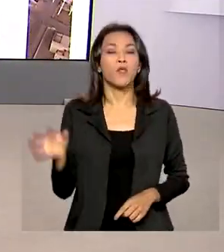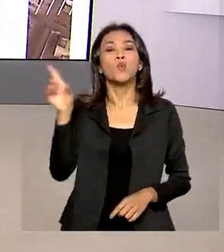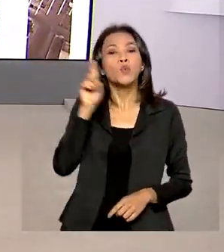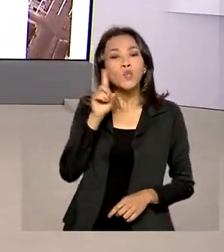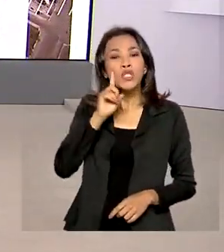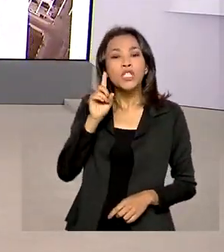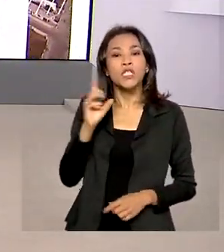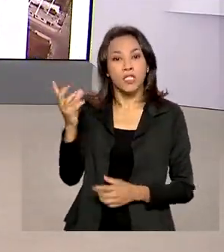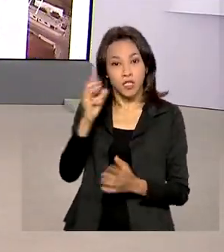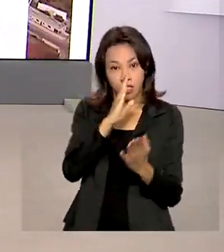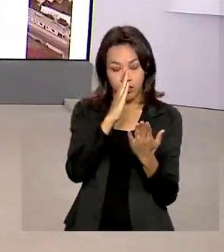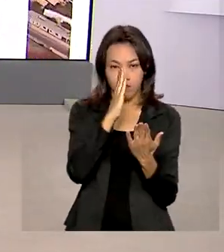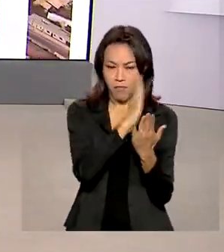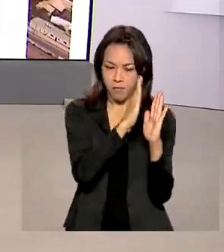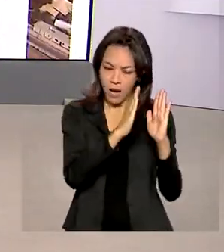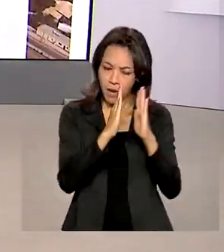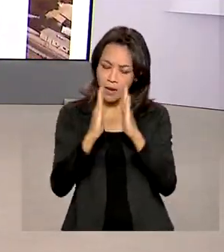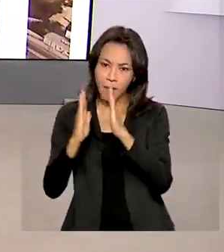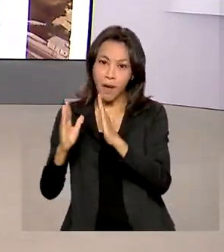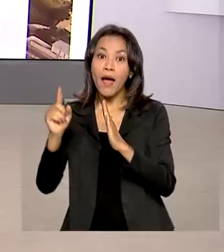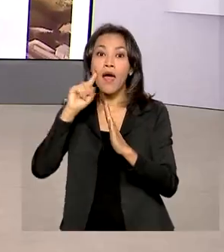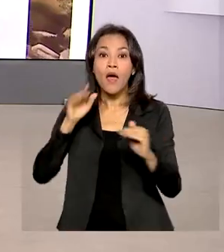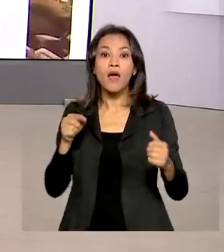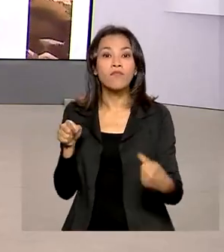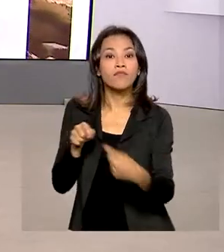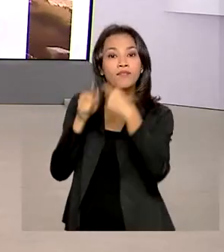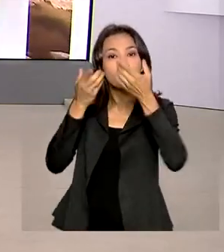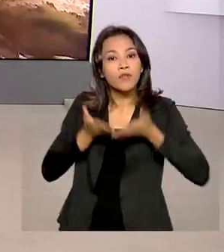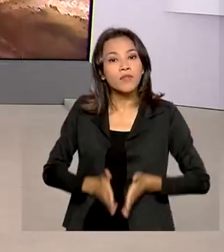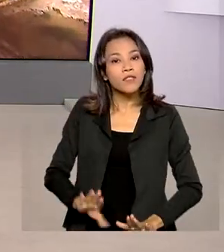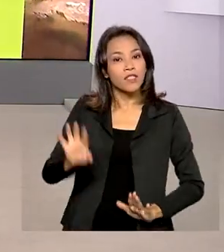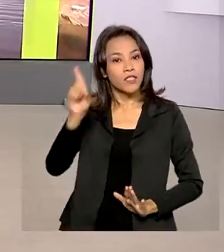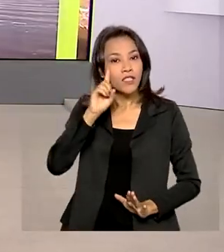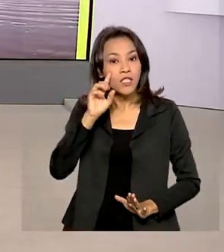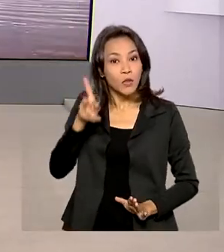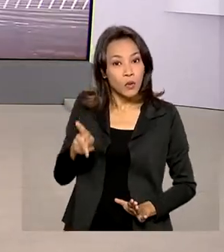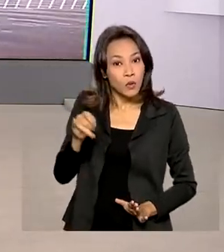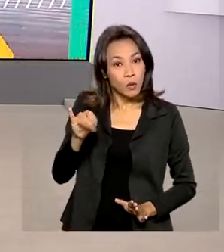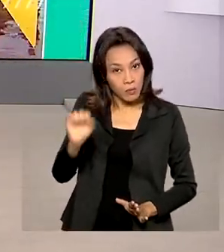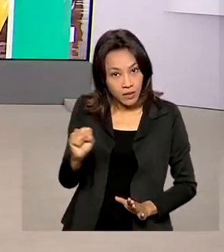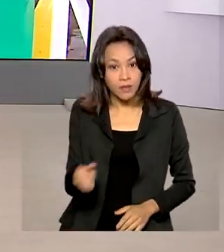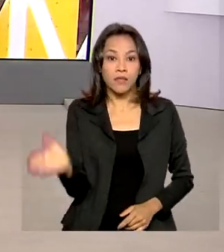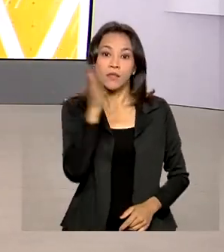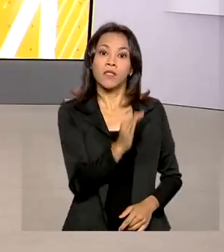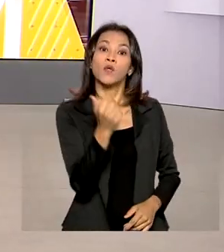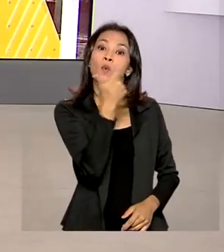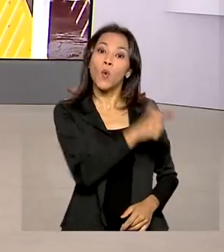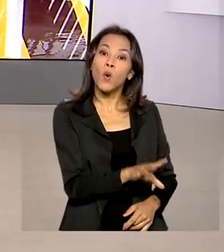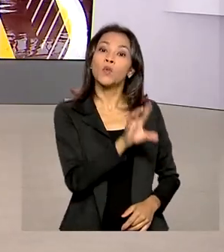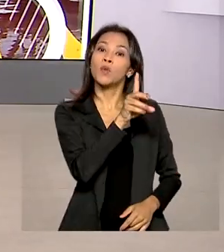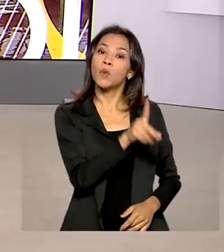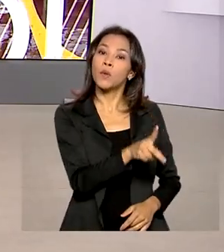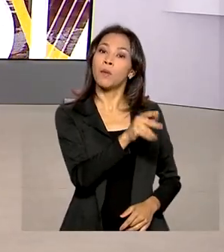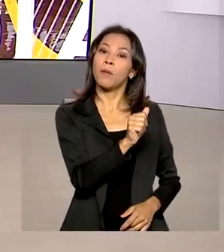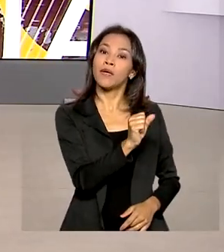de pagamento são de acordo com o mês de nascimento do trabalhador. Já para quem tem direito ao PASEP, as datas variam conforme o